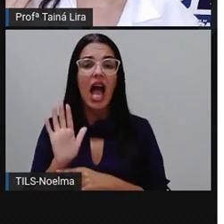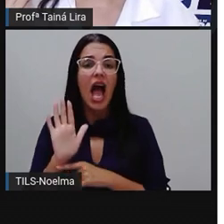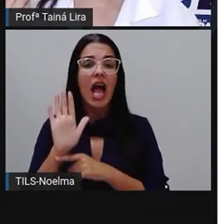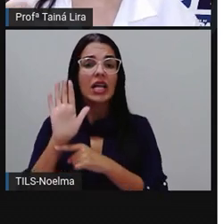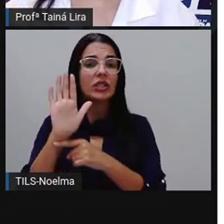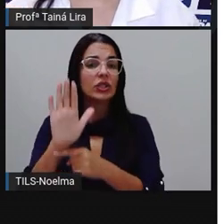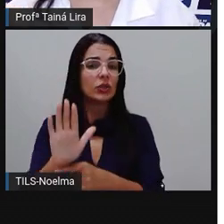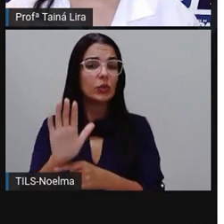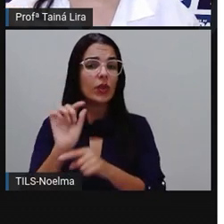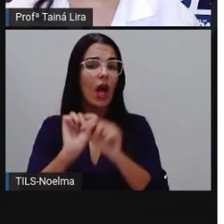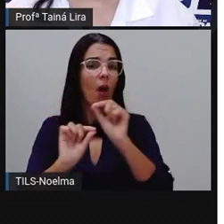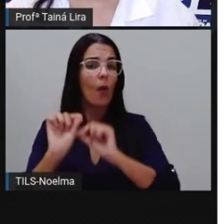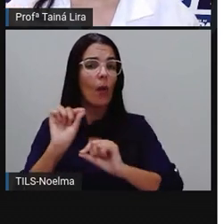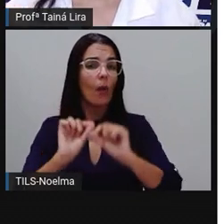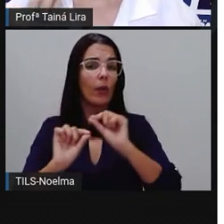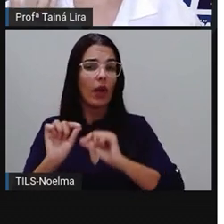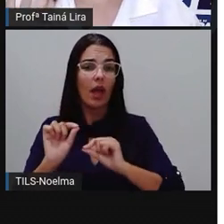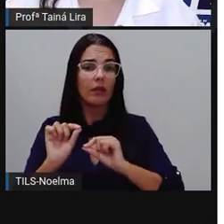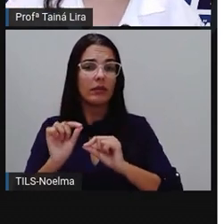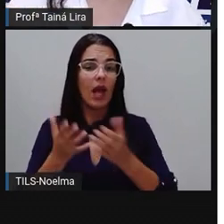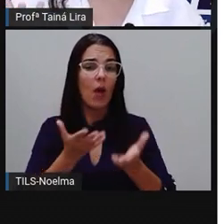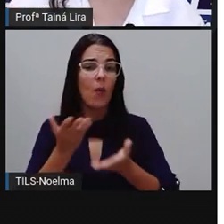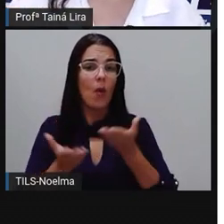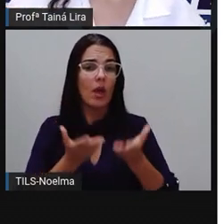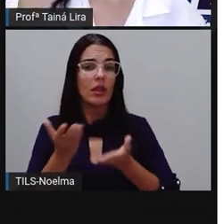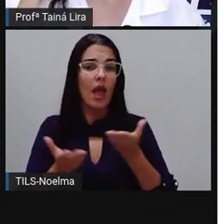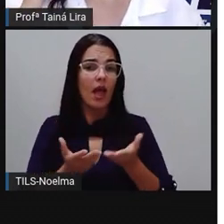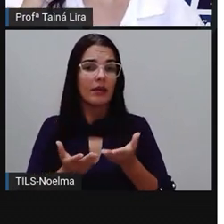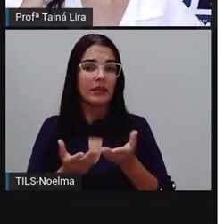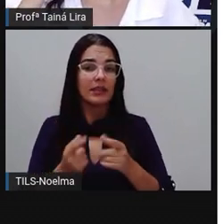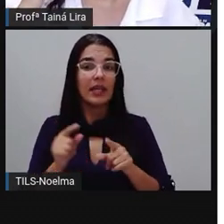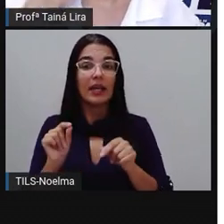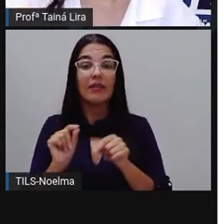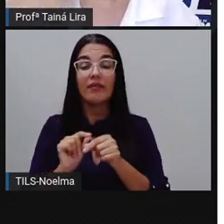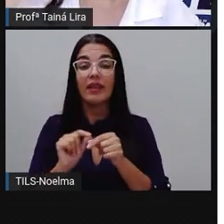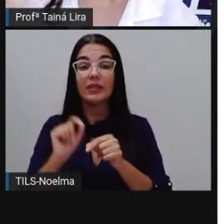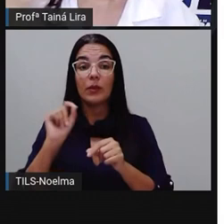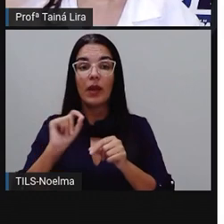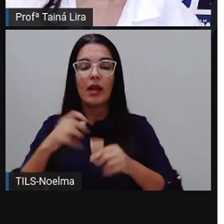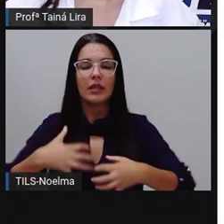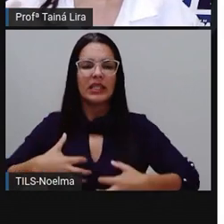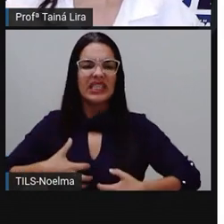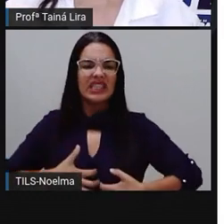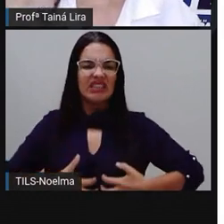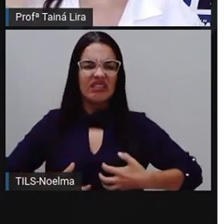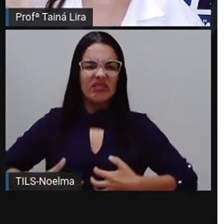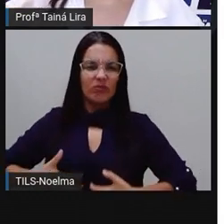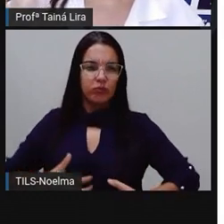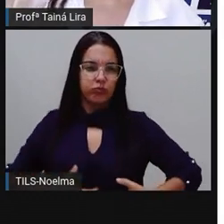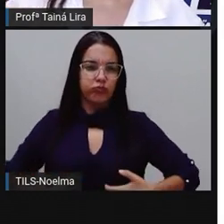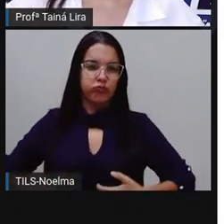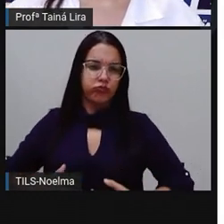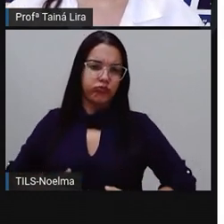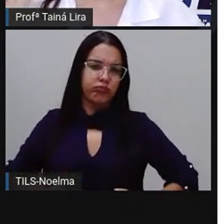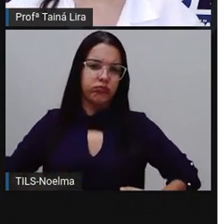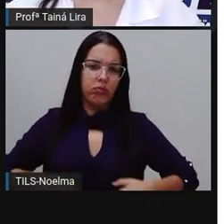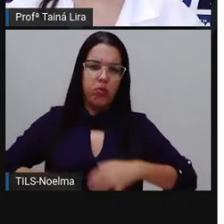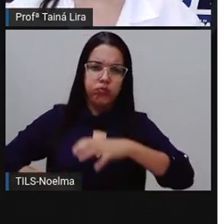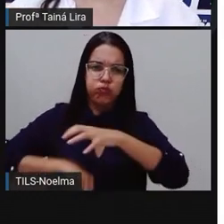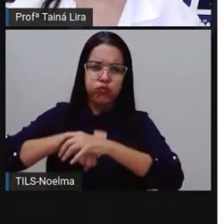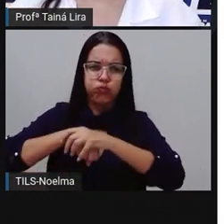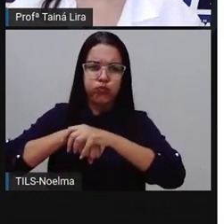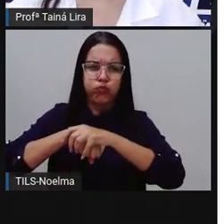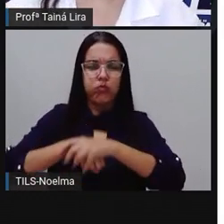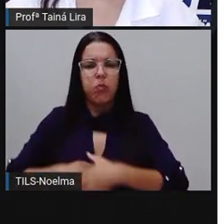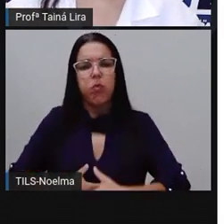A erva doce, ela é muito utilizada para ajudar e a tratar algumas questões aí do nosso